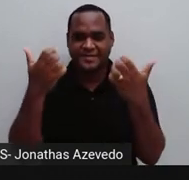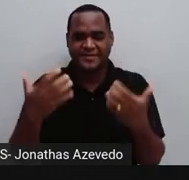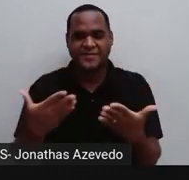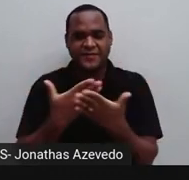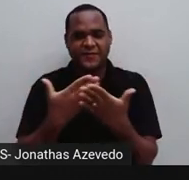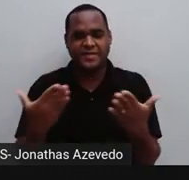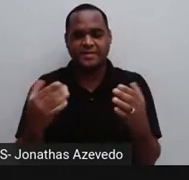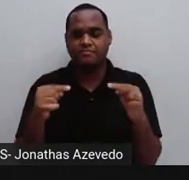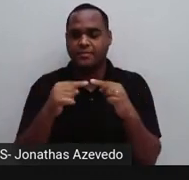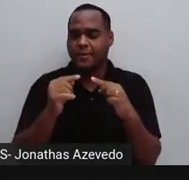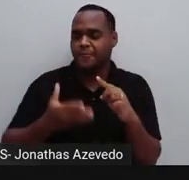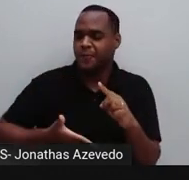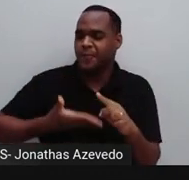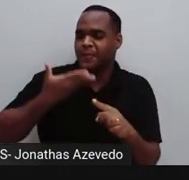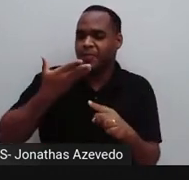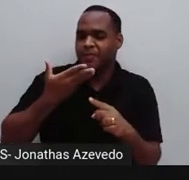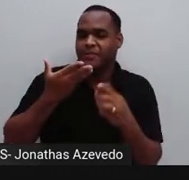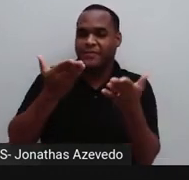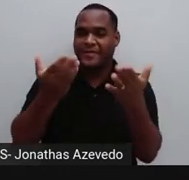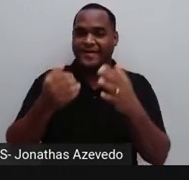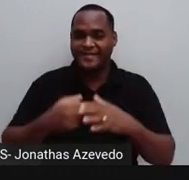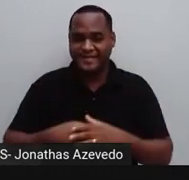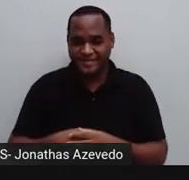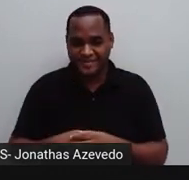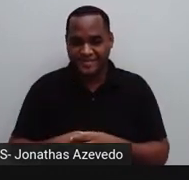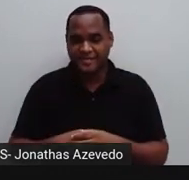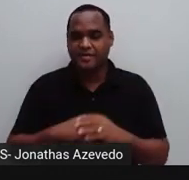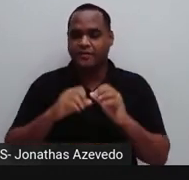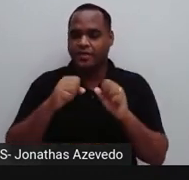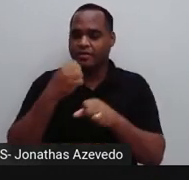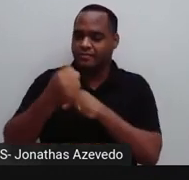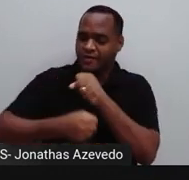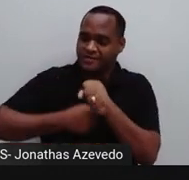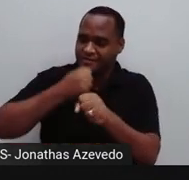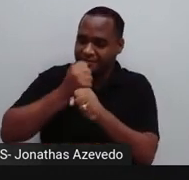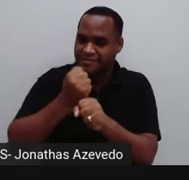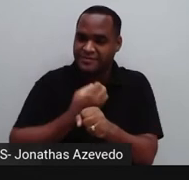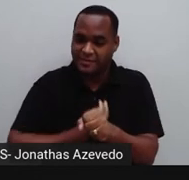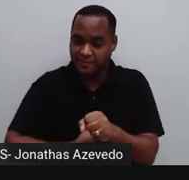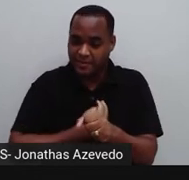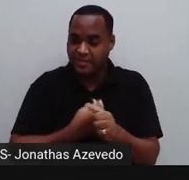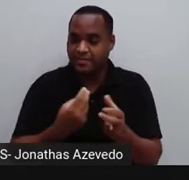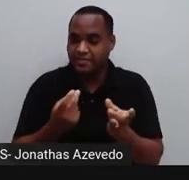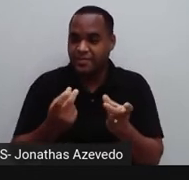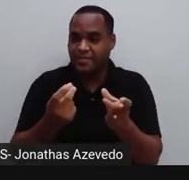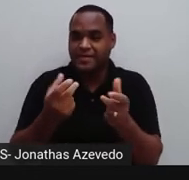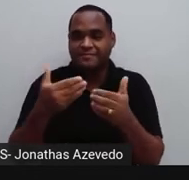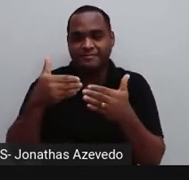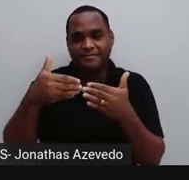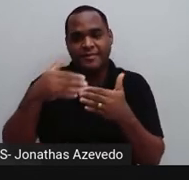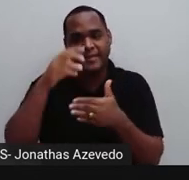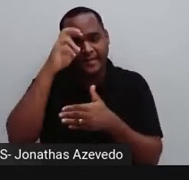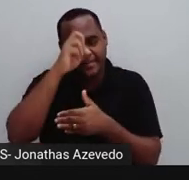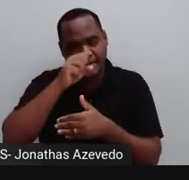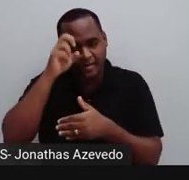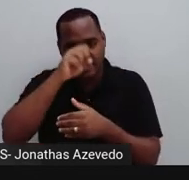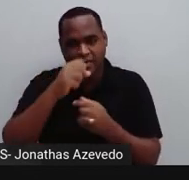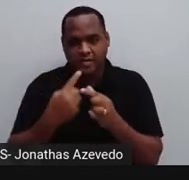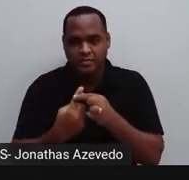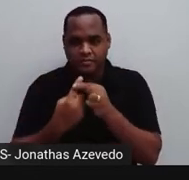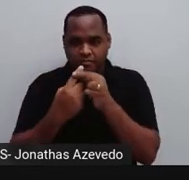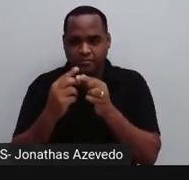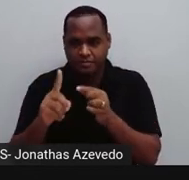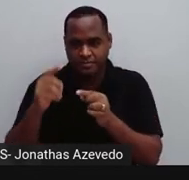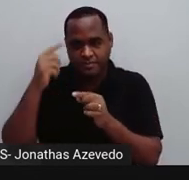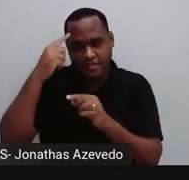te inspire, tá? Por todos os anos de sua vida, aprender é a única coisa de que a